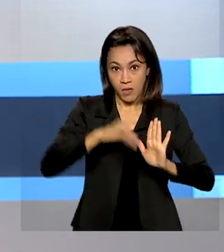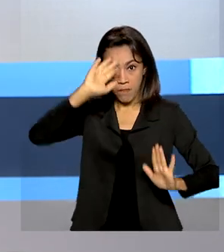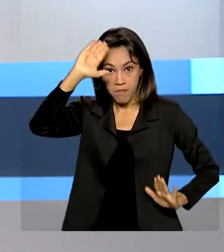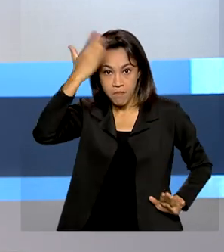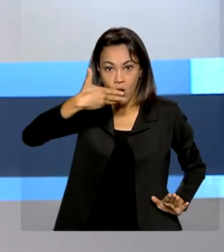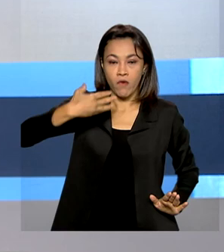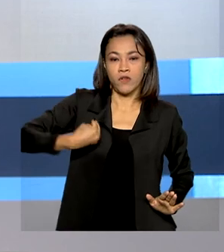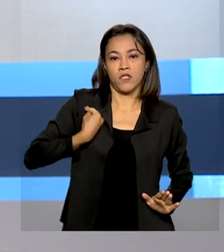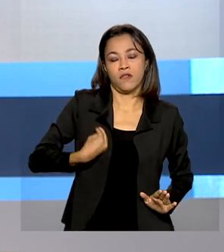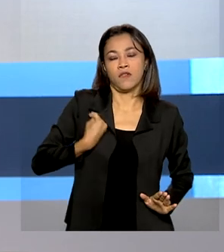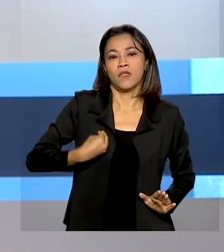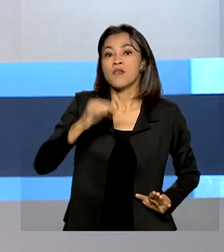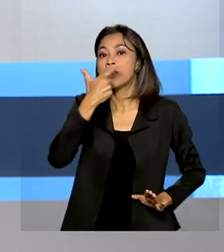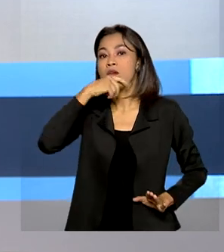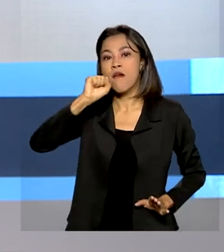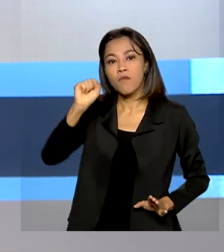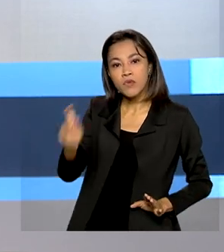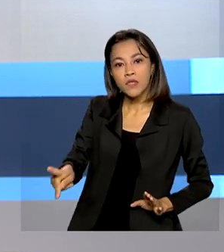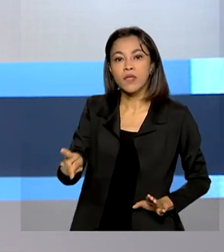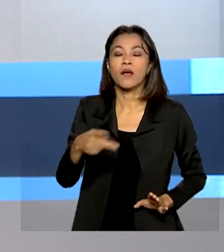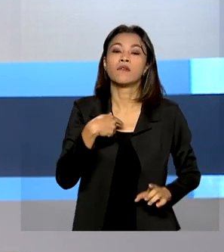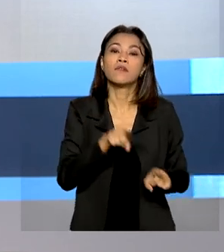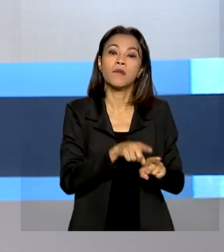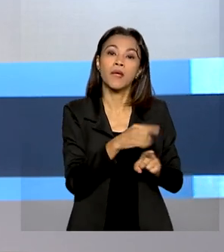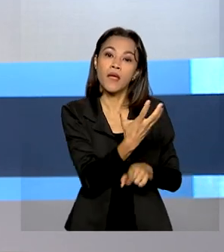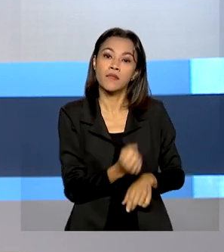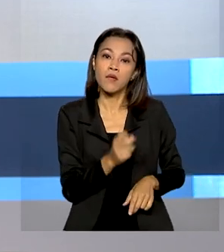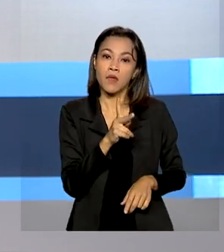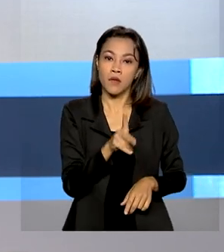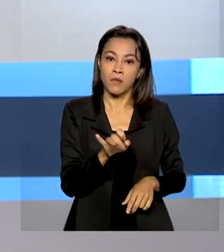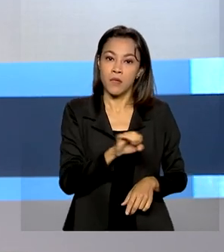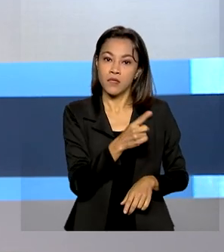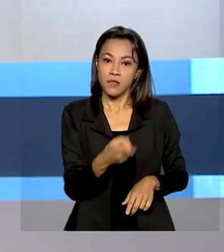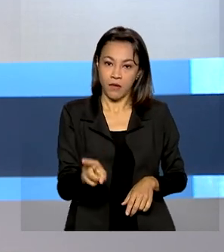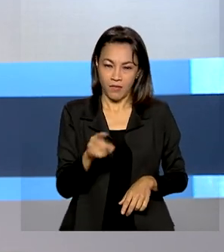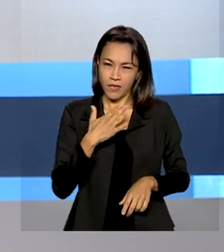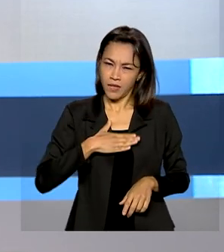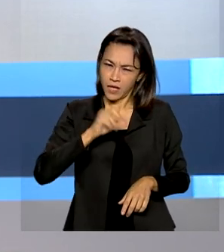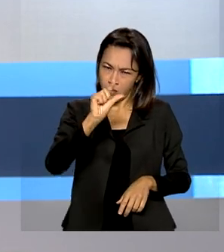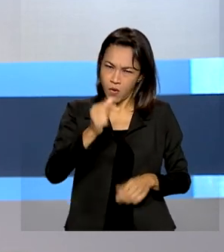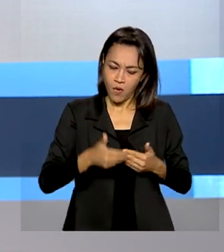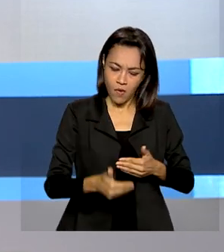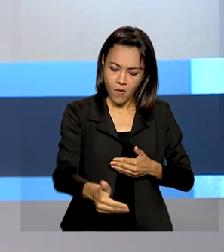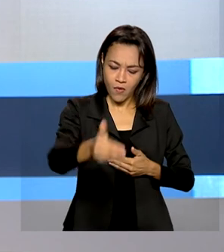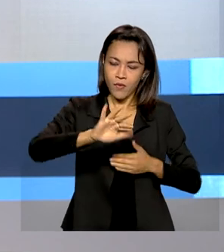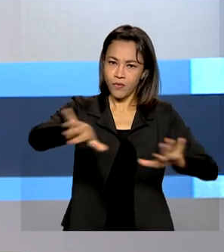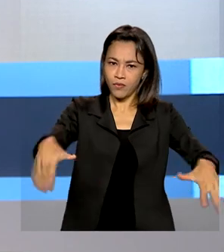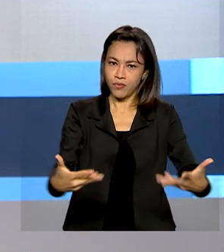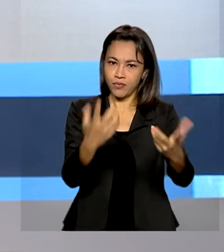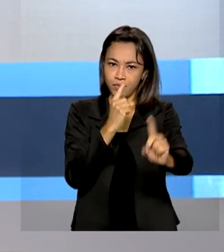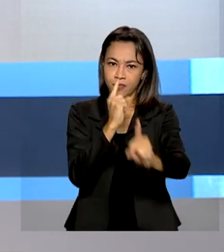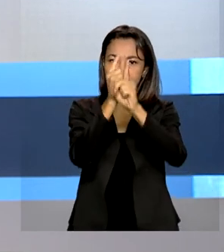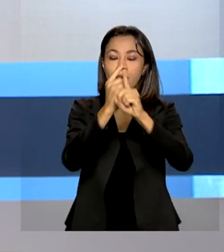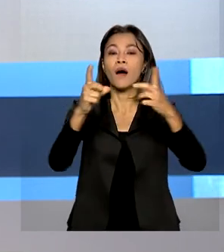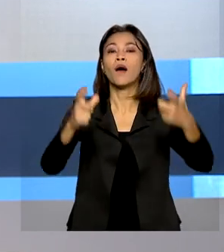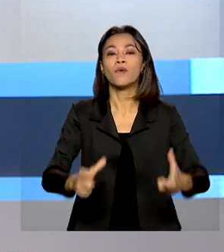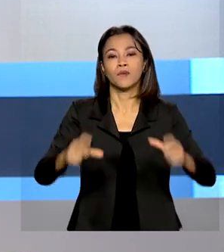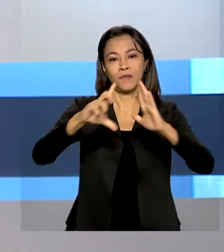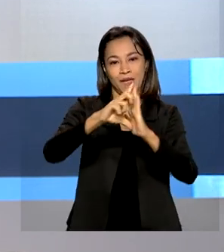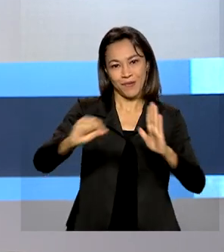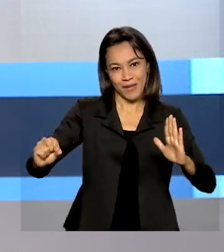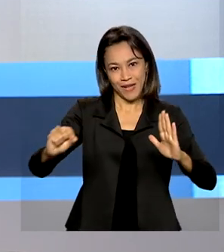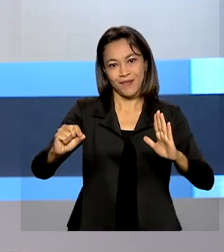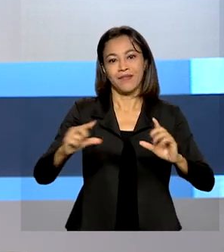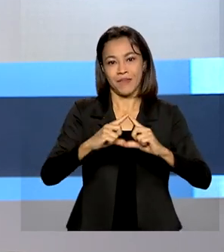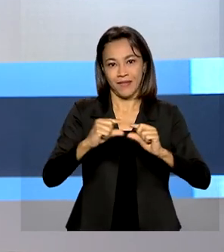para aposentados e pensionistas do INSS. A solenidade será daqui a pouco, às 9h30 da manhã, no Palácio do Planalto. Com as